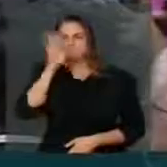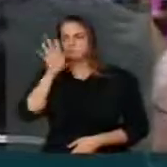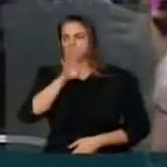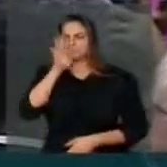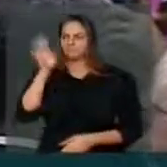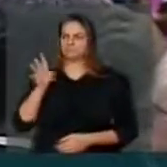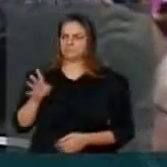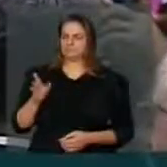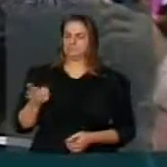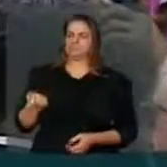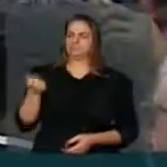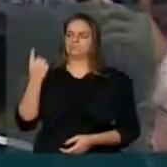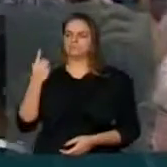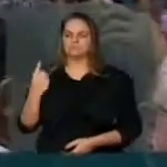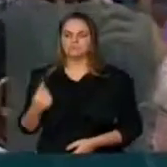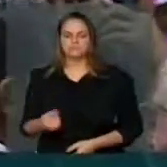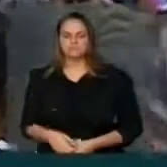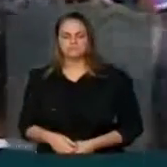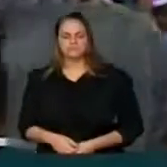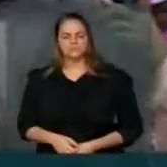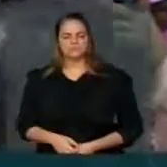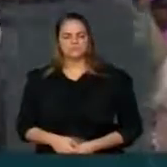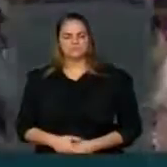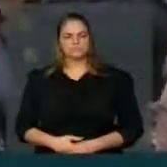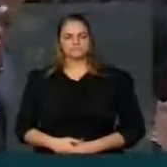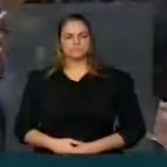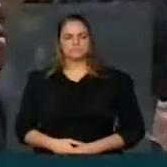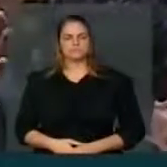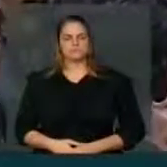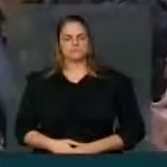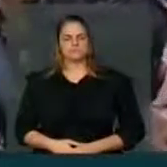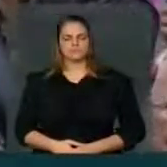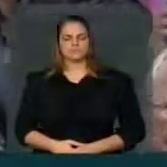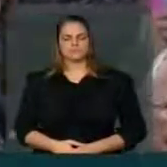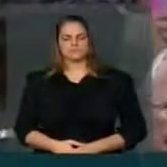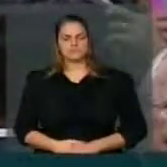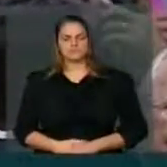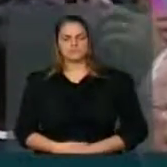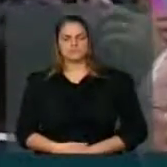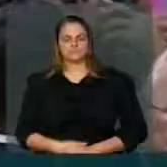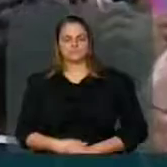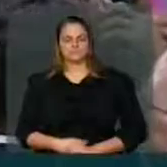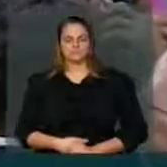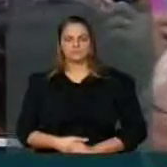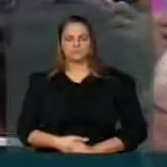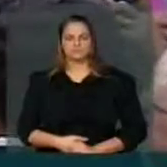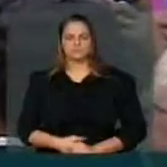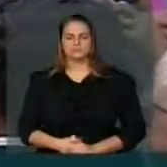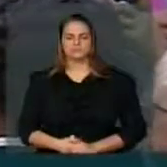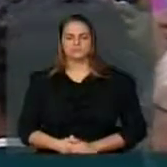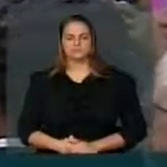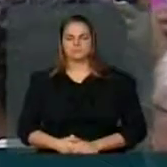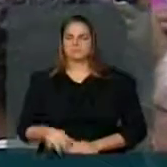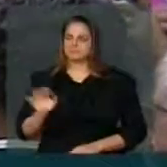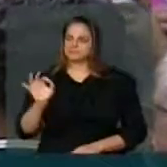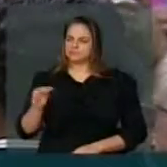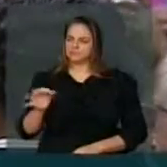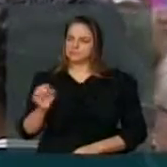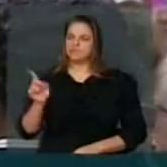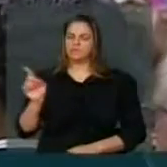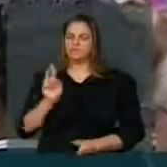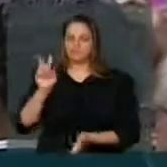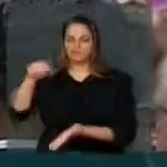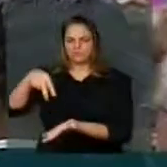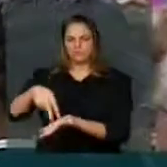vira do outro lado. Pelo menos sua excelência foi coerente do ponto de vista geográfico. Foi falar da tribuna lá da